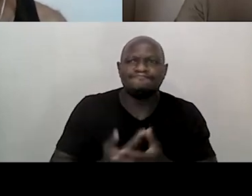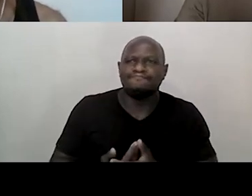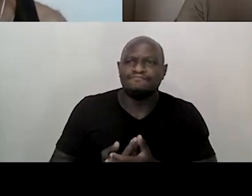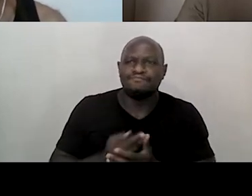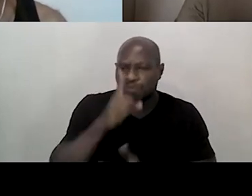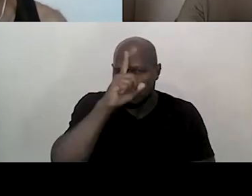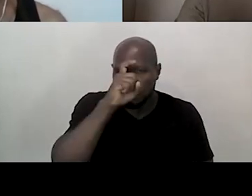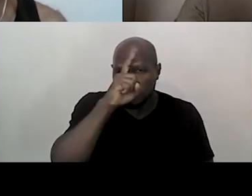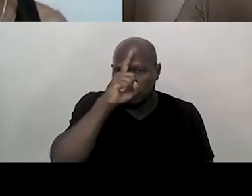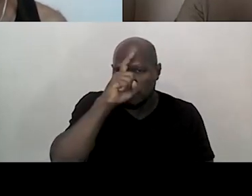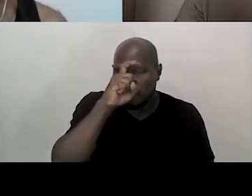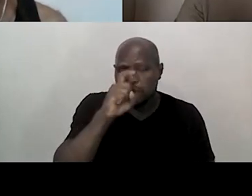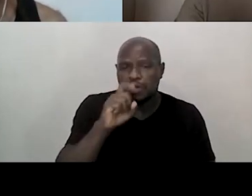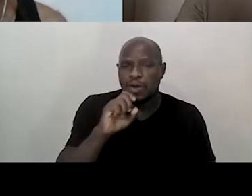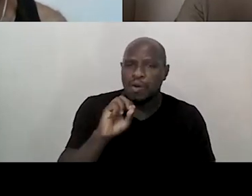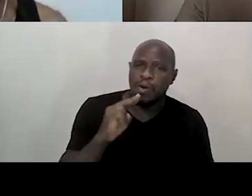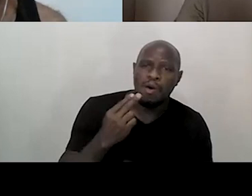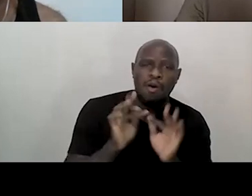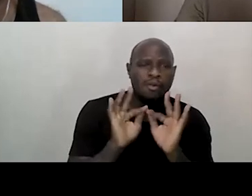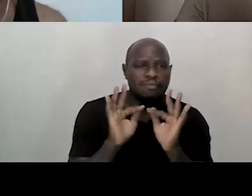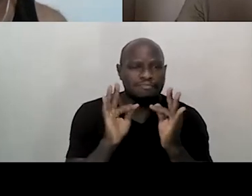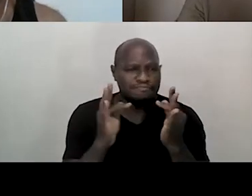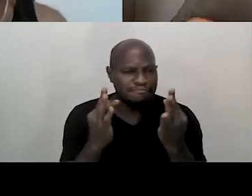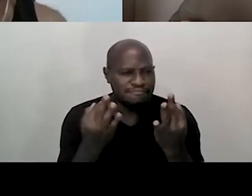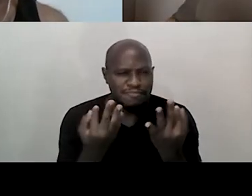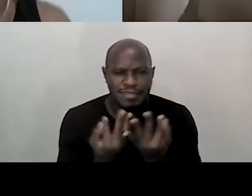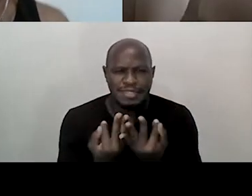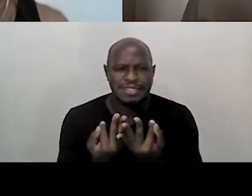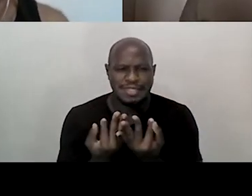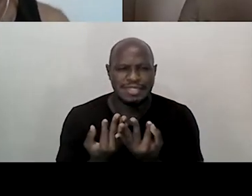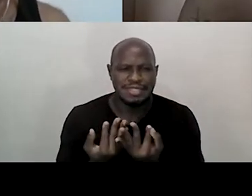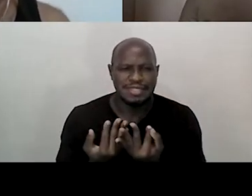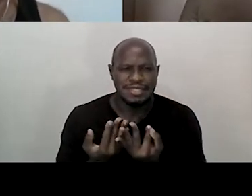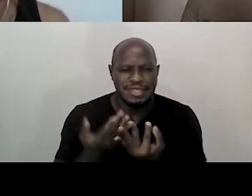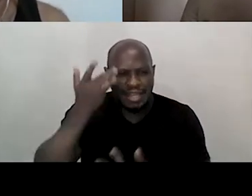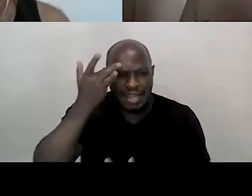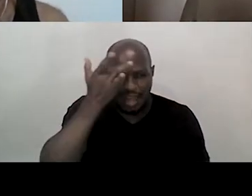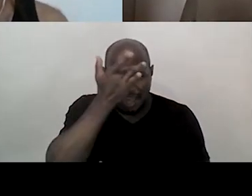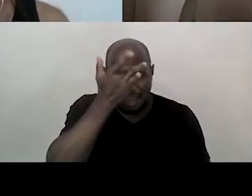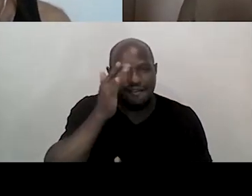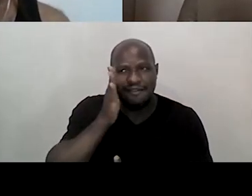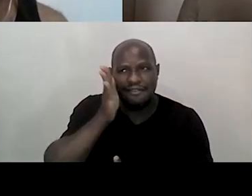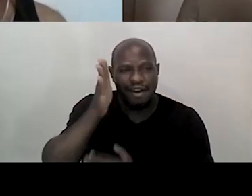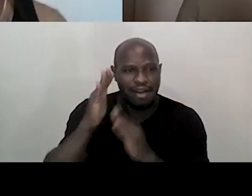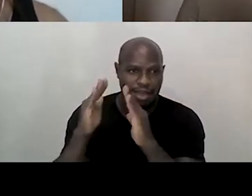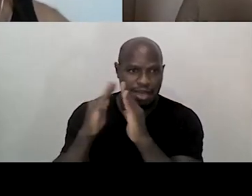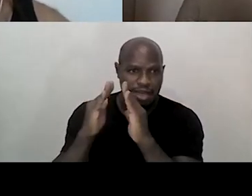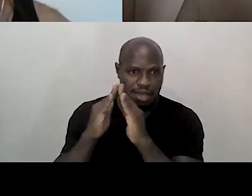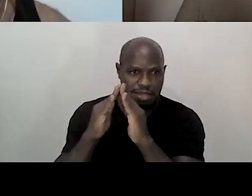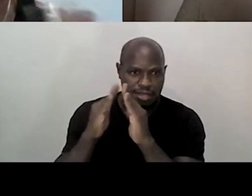hospitalar e familiar, né? Que na saúde mental a gente vai para casa, às vezes, da pessoa.